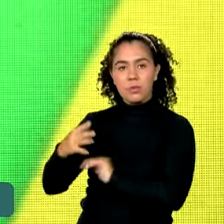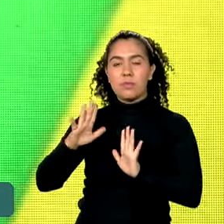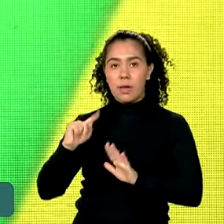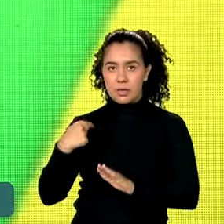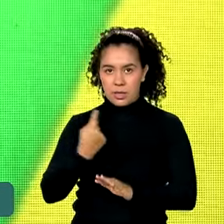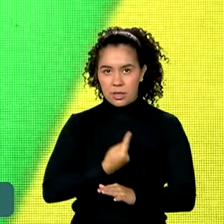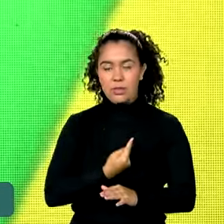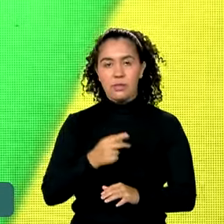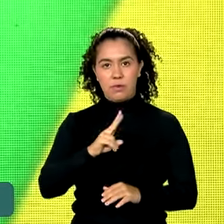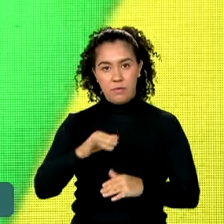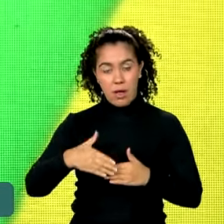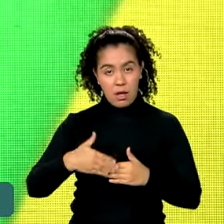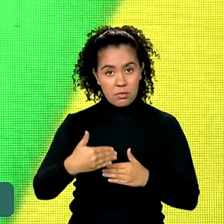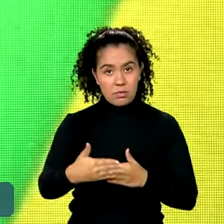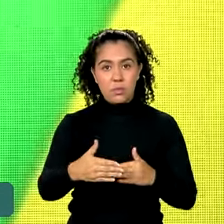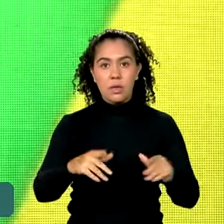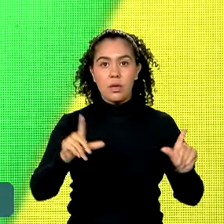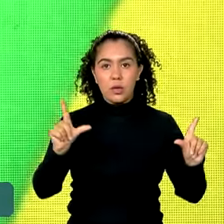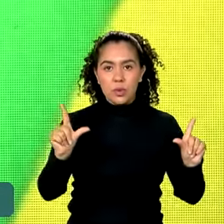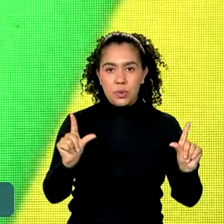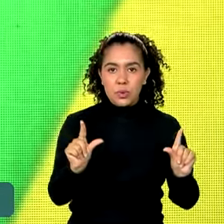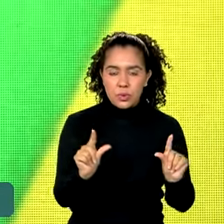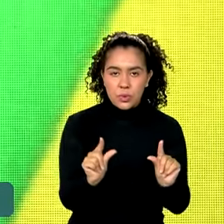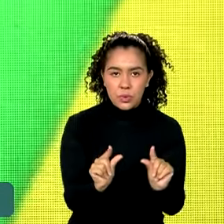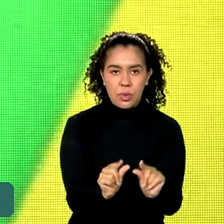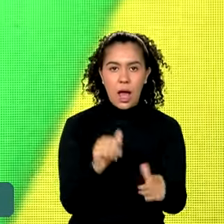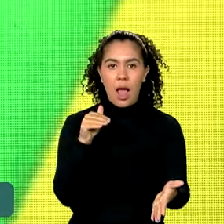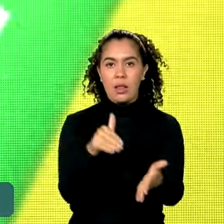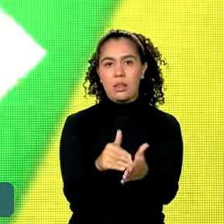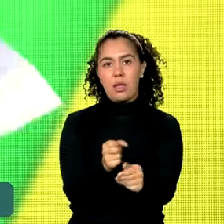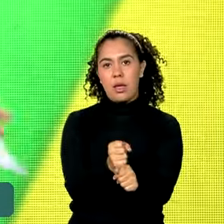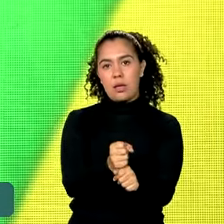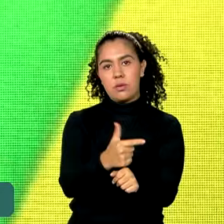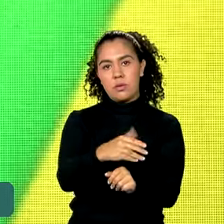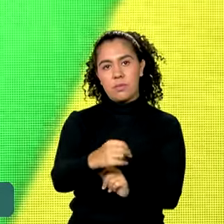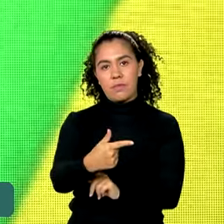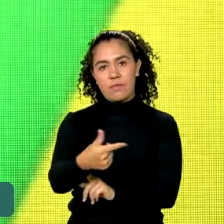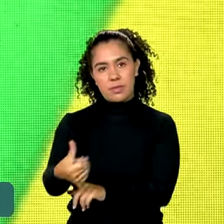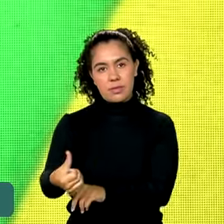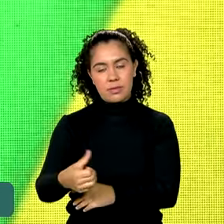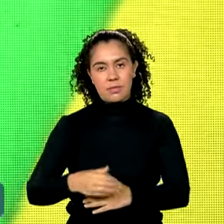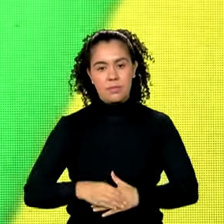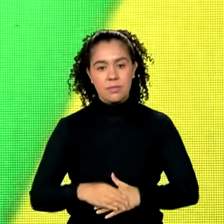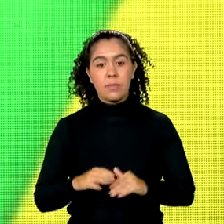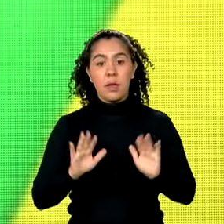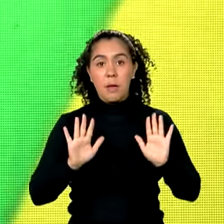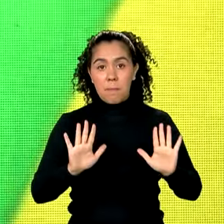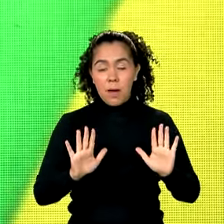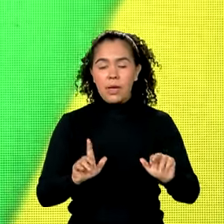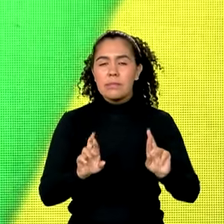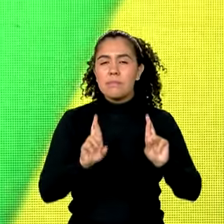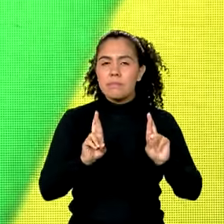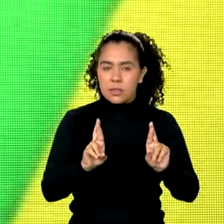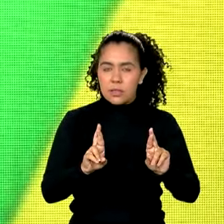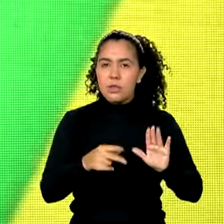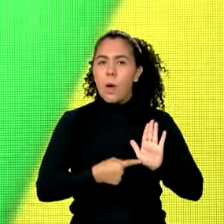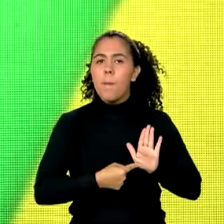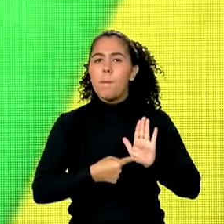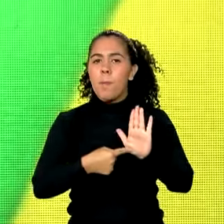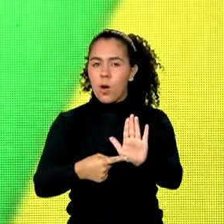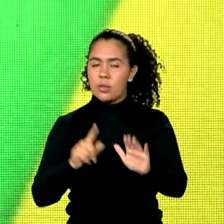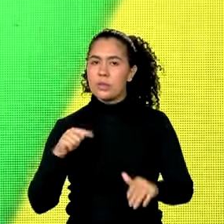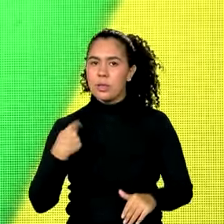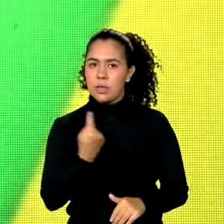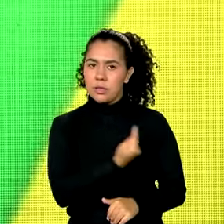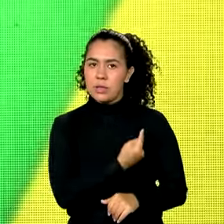aproximar das mínimas históricas até 2026. As expectativas também indicam que teremos